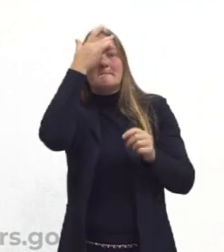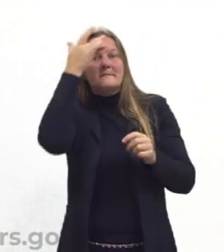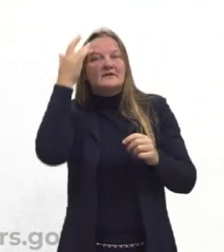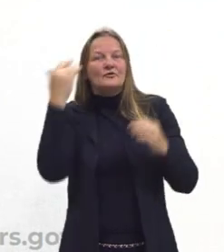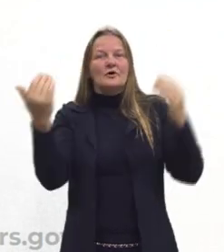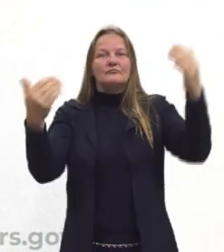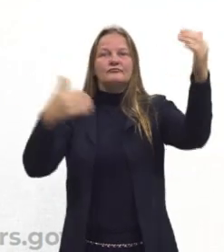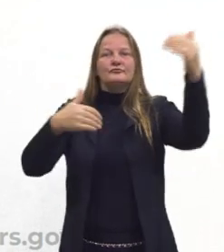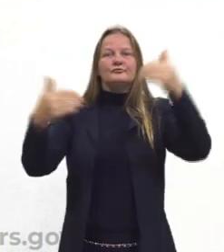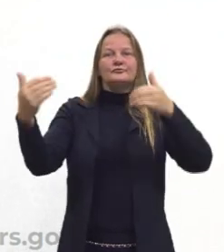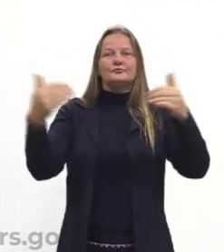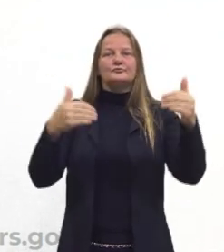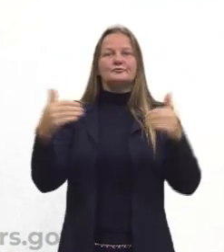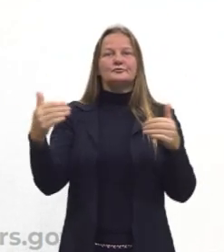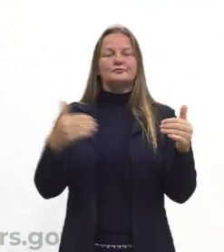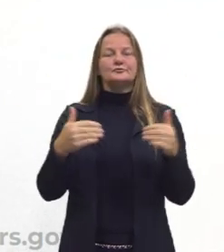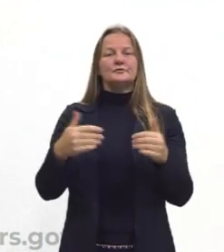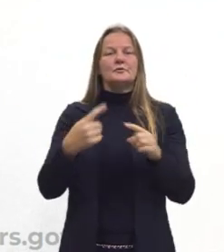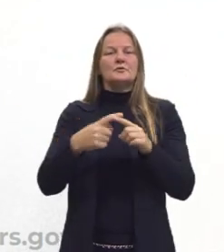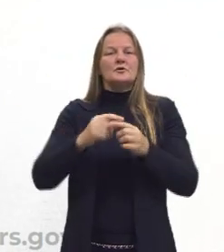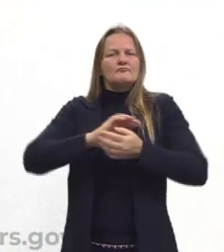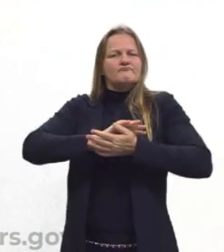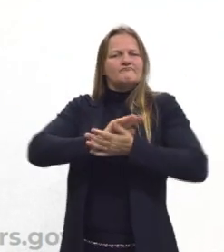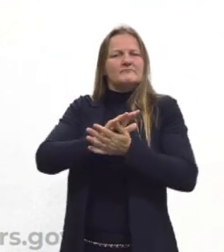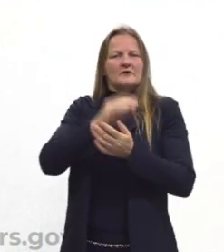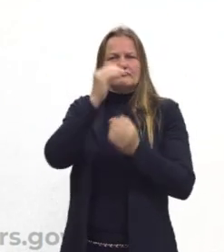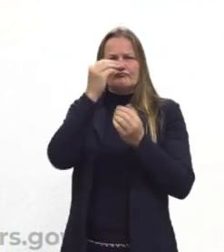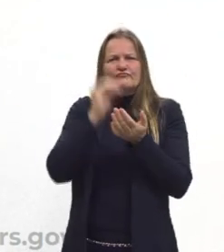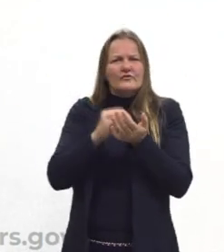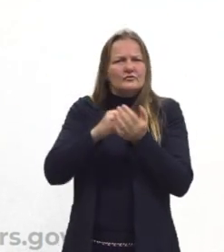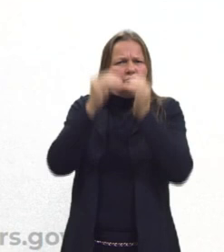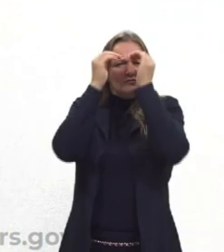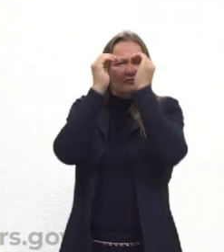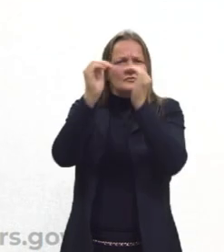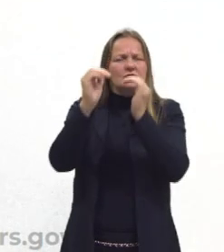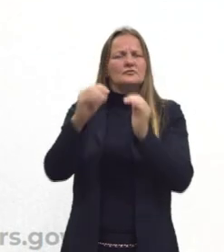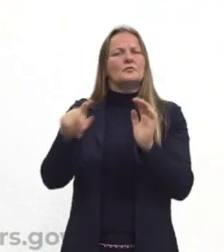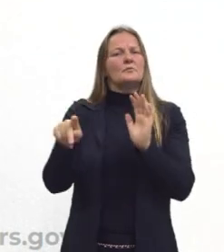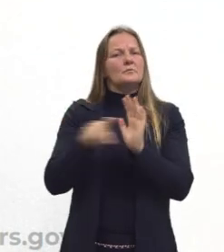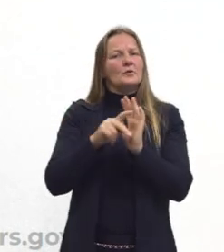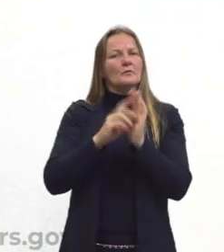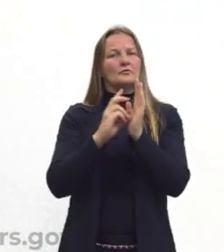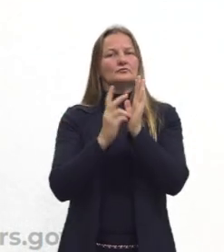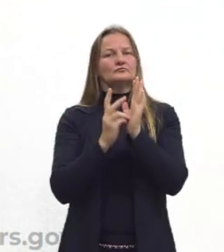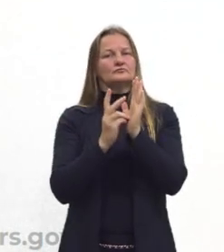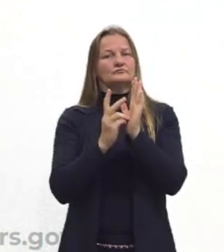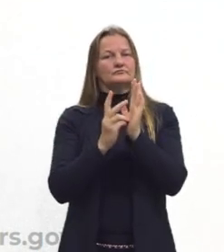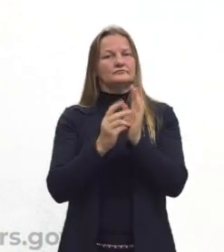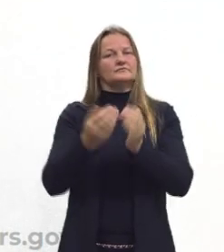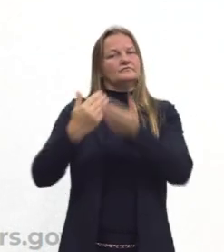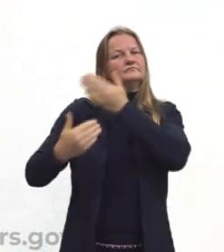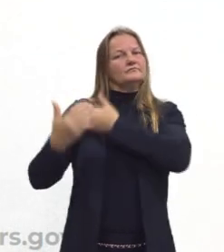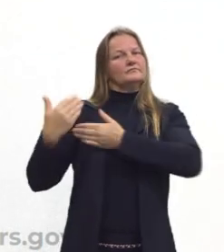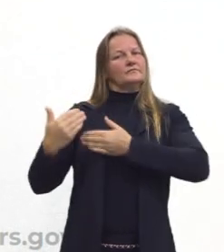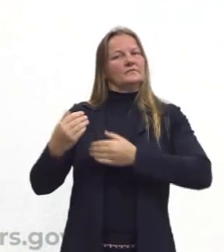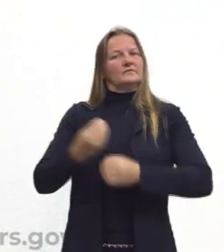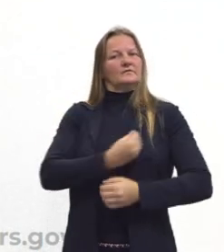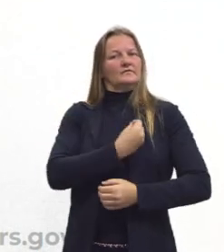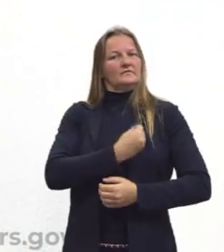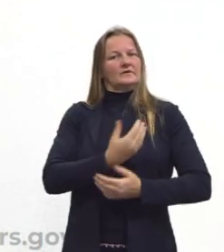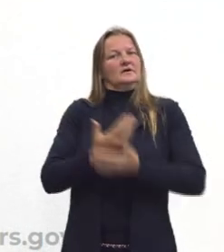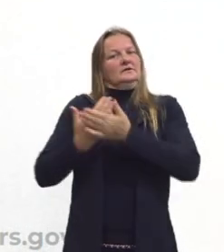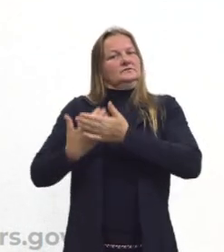tendo em vista que foi desrespeitado totalmente a cultura e as condições dos povos originários que aqui se